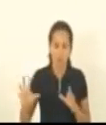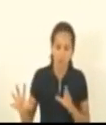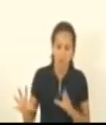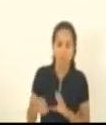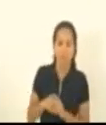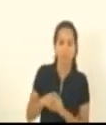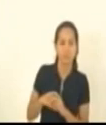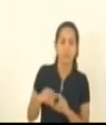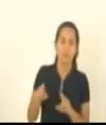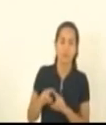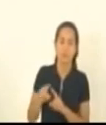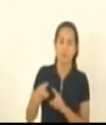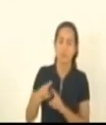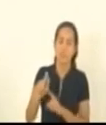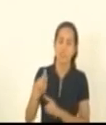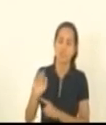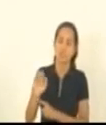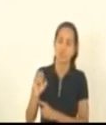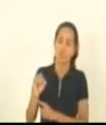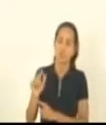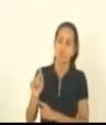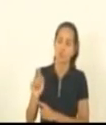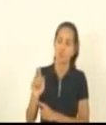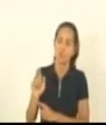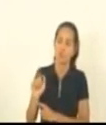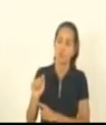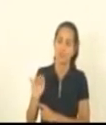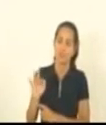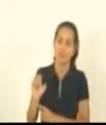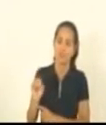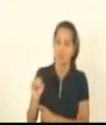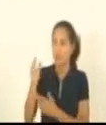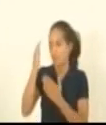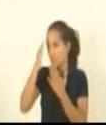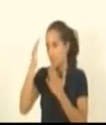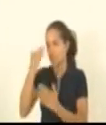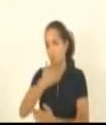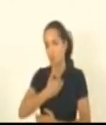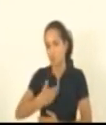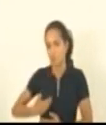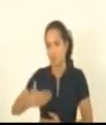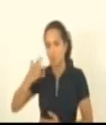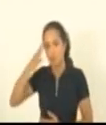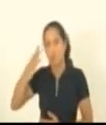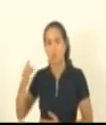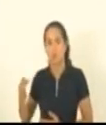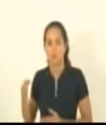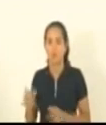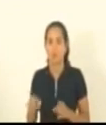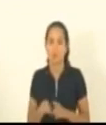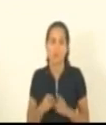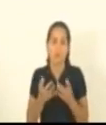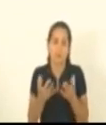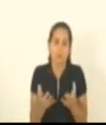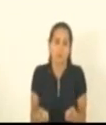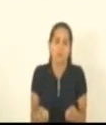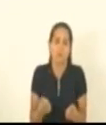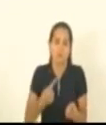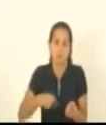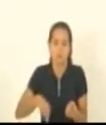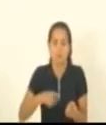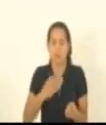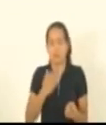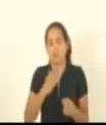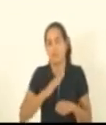agradeço ao governo também a compreensão dessa situação e ter aceitado a gente encaminhar pela